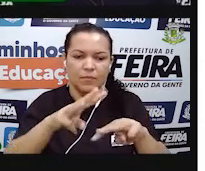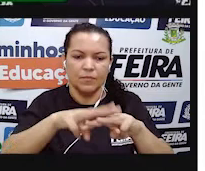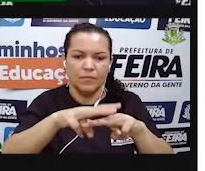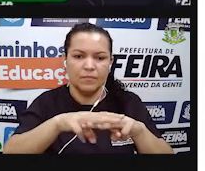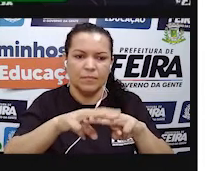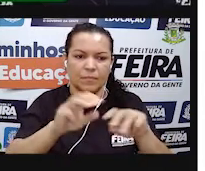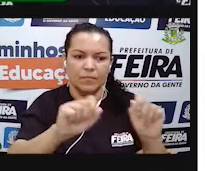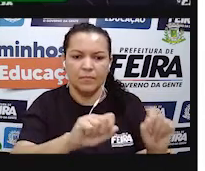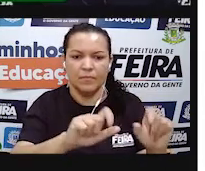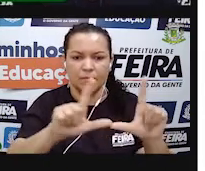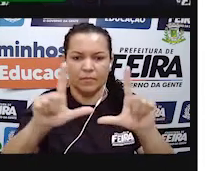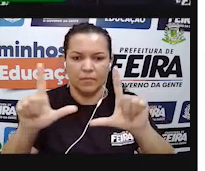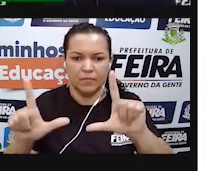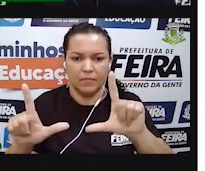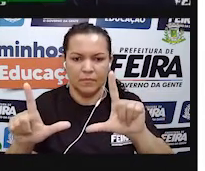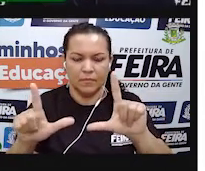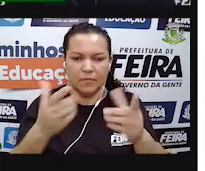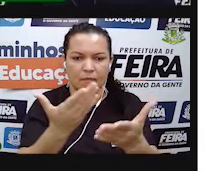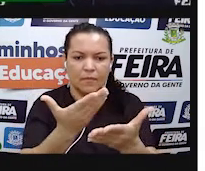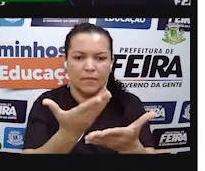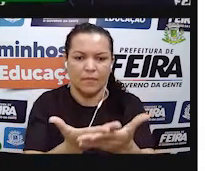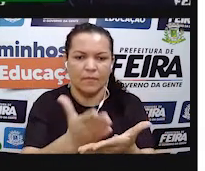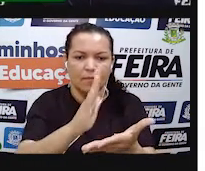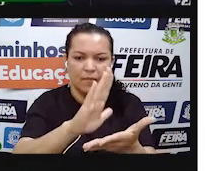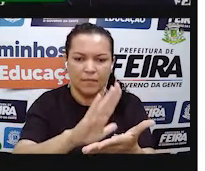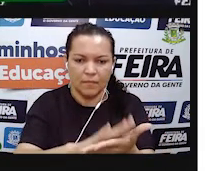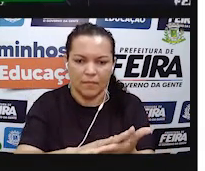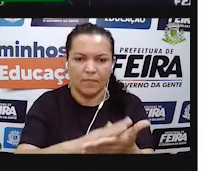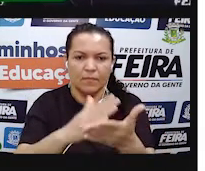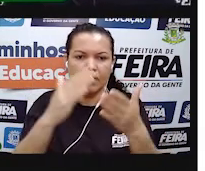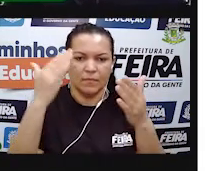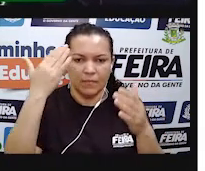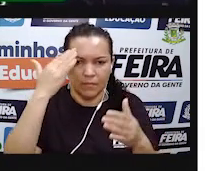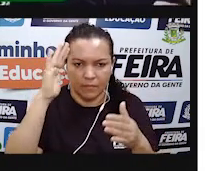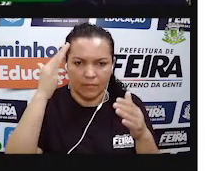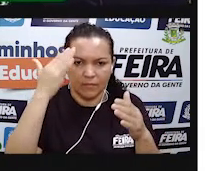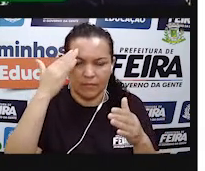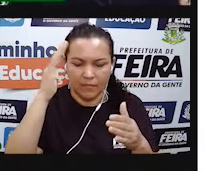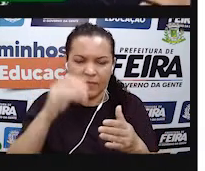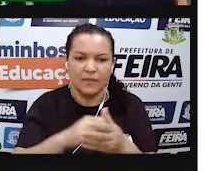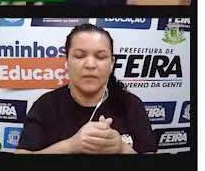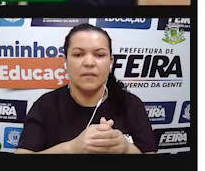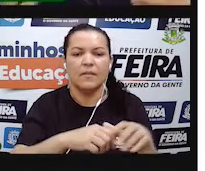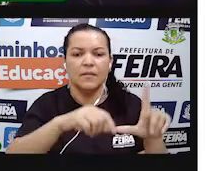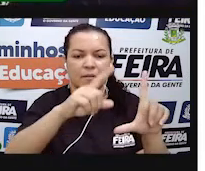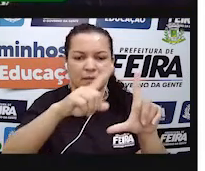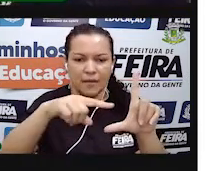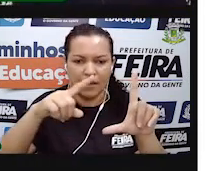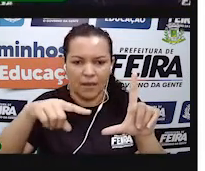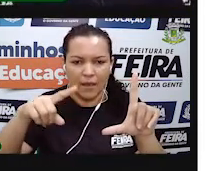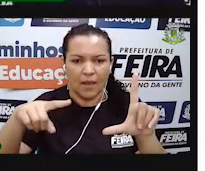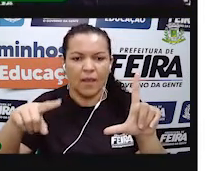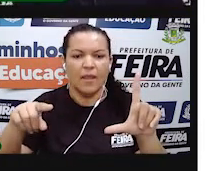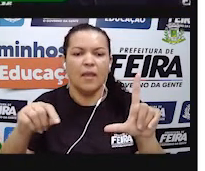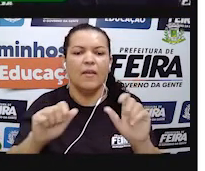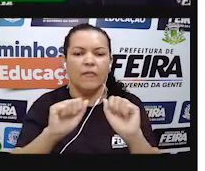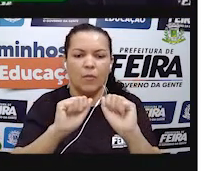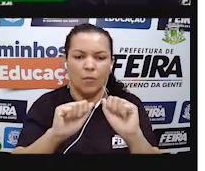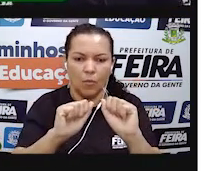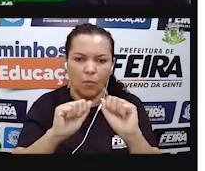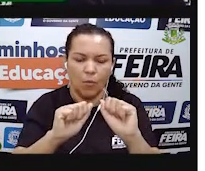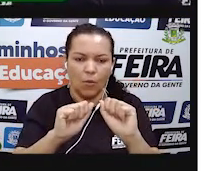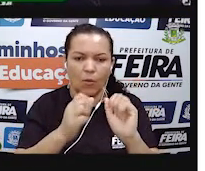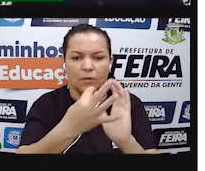Nós vamos aprender, como está aparecendo ali na sua tela, a interpretar, a entender dados